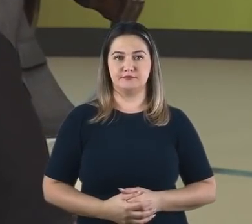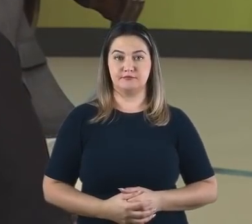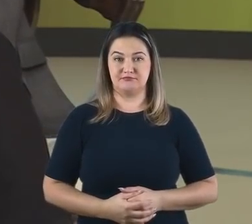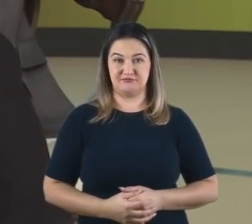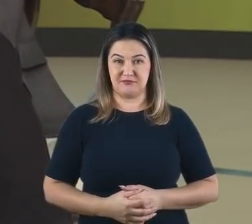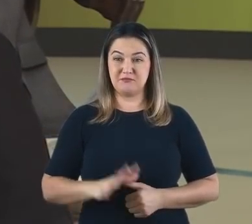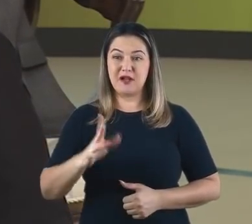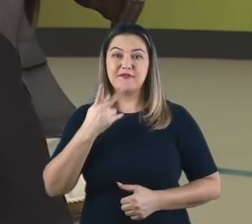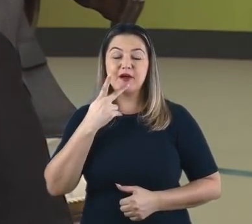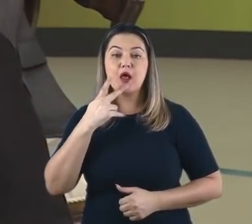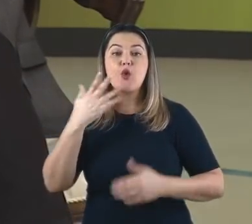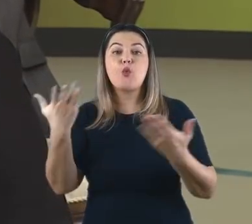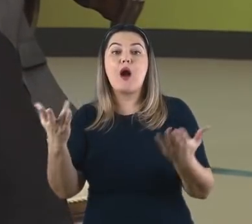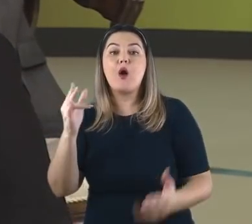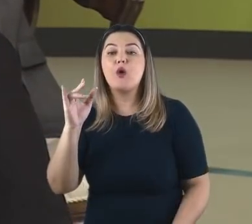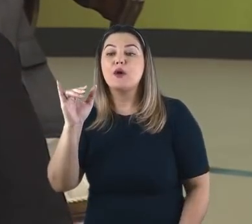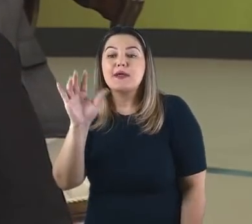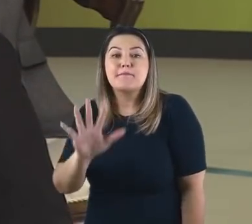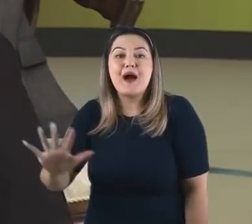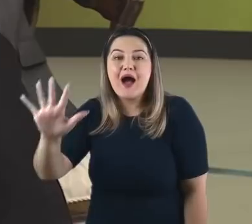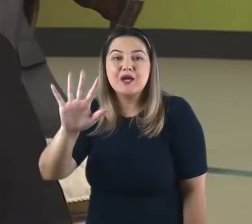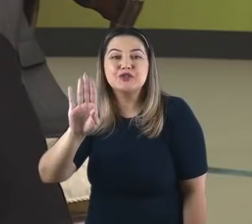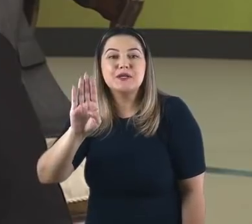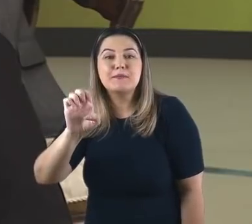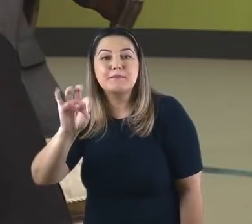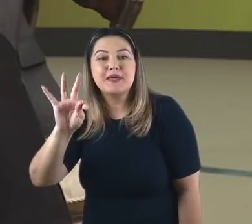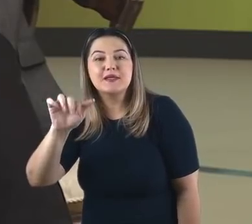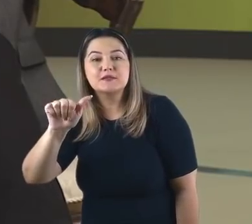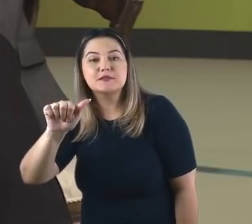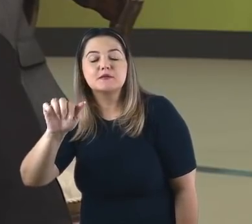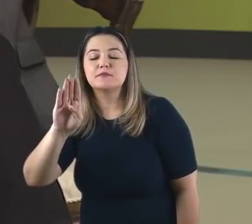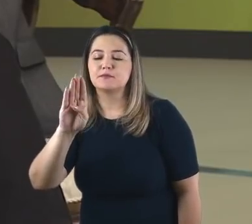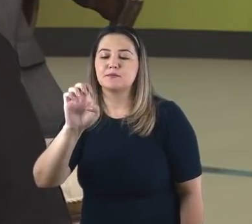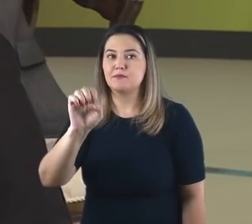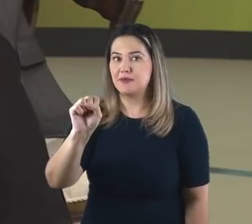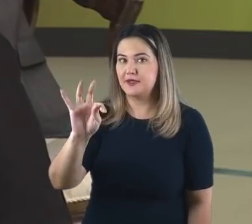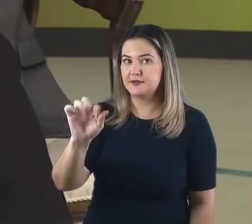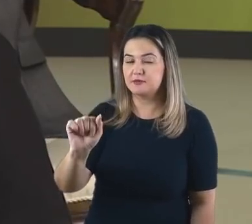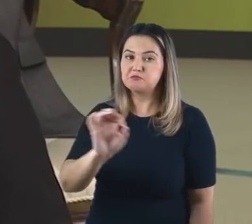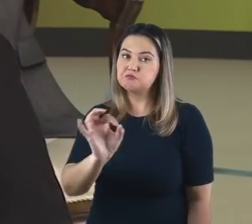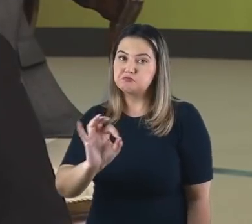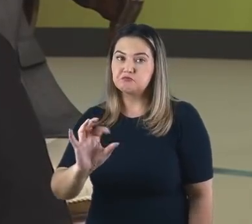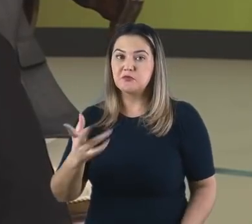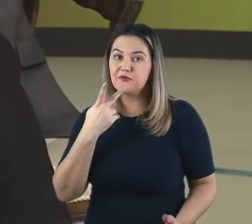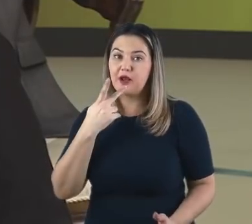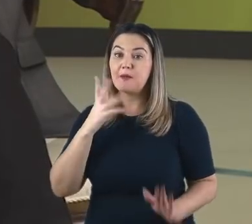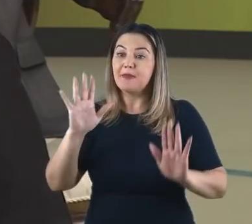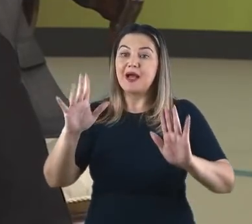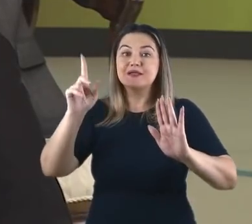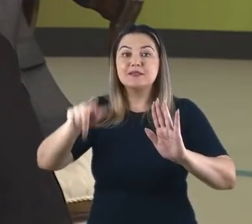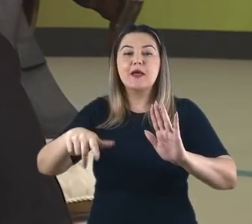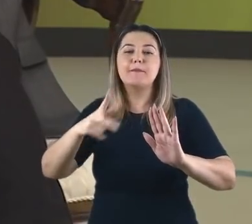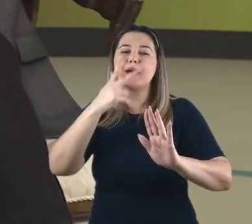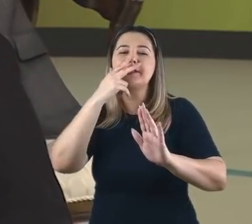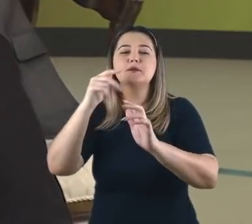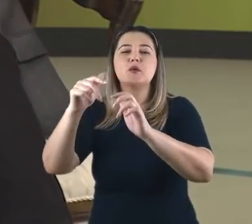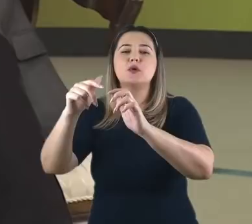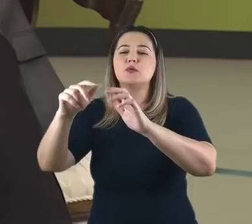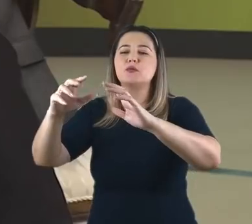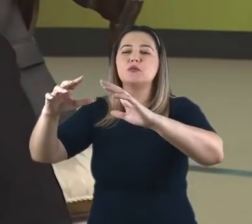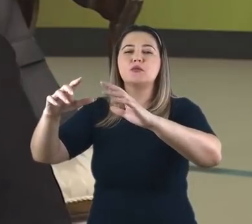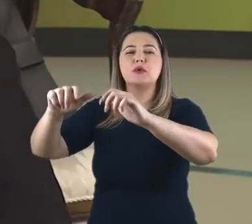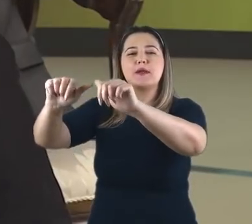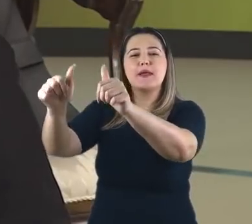a imagem da besta, mas parece sugerir que era a imagem de um ídolo, um ídolo do anticristo, porque ele aponta que a